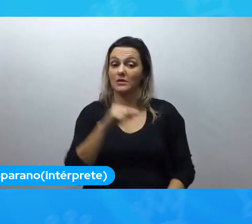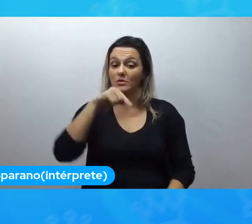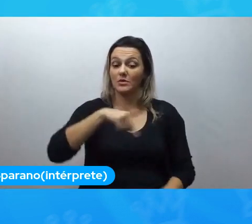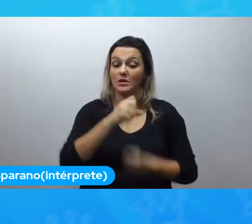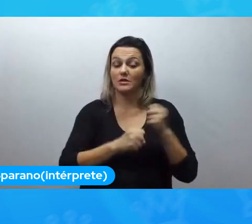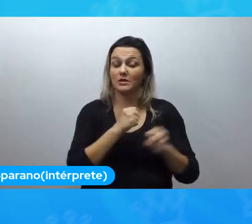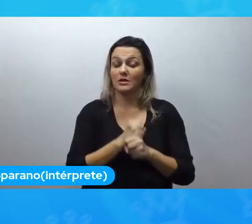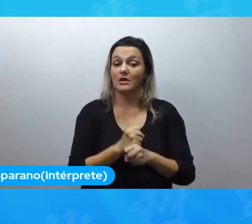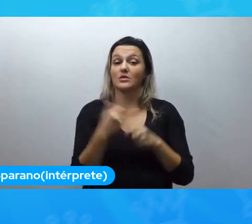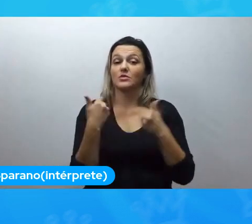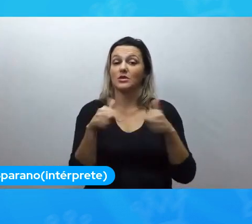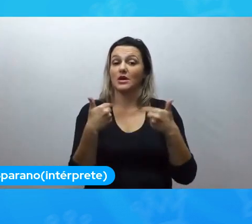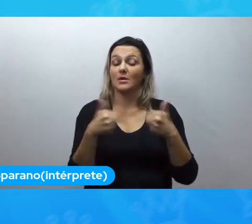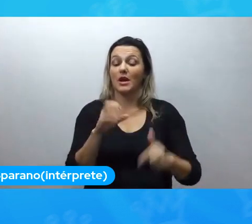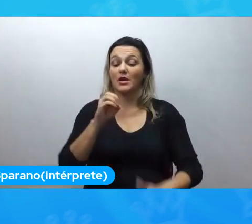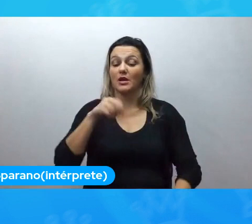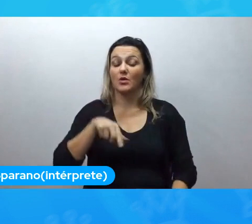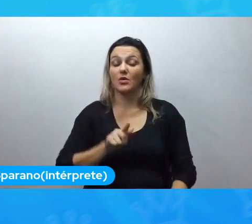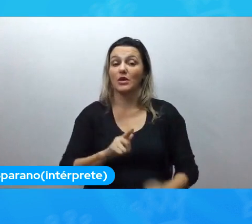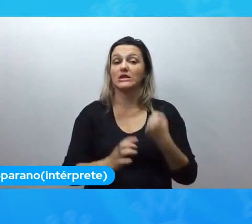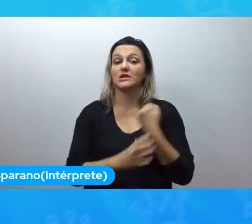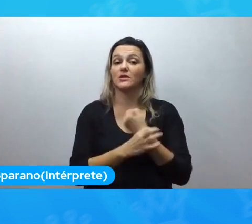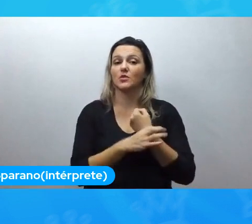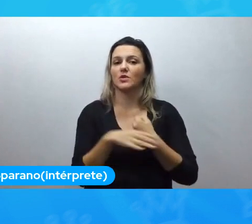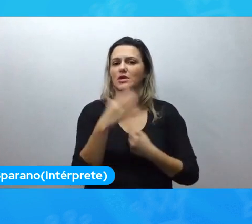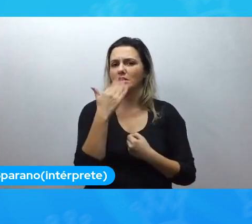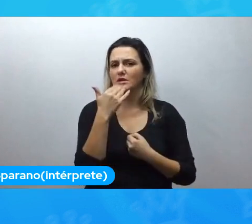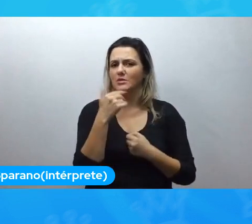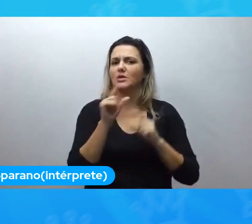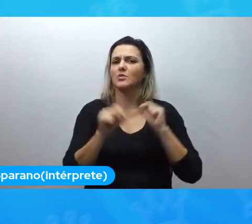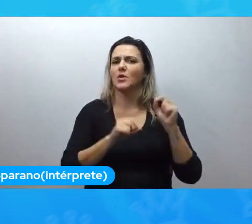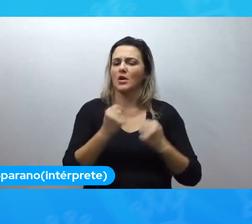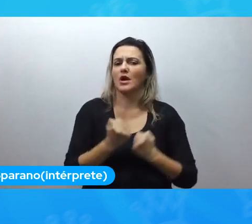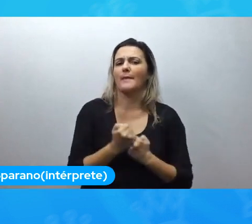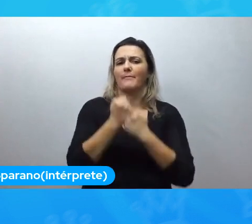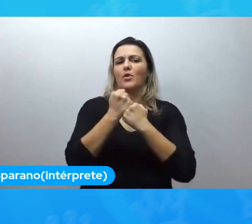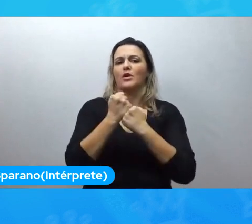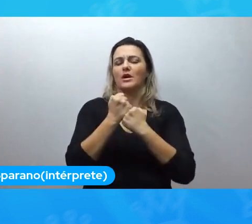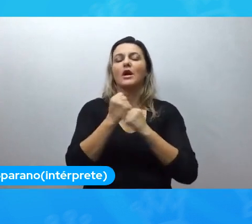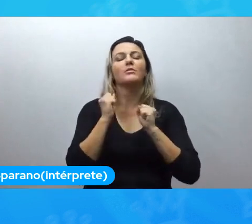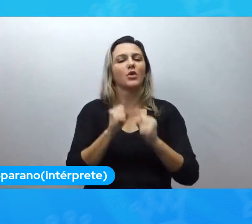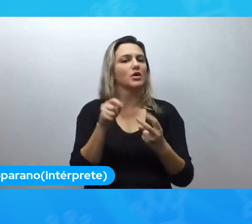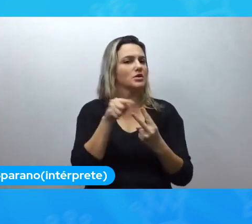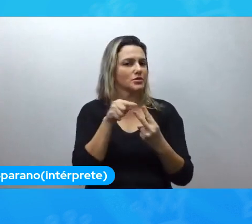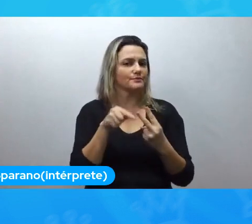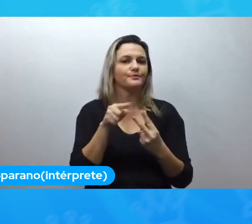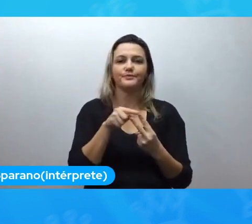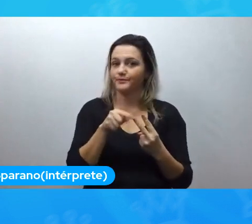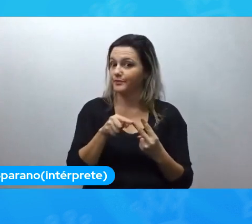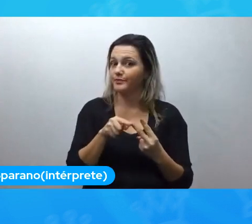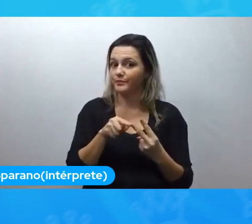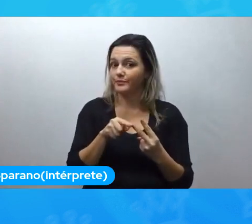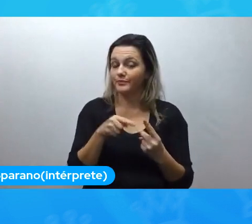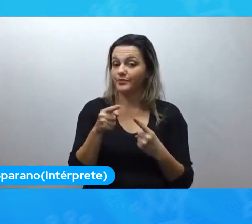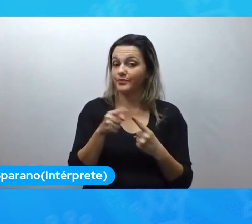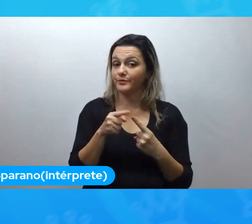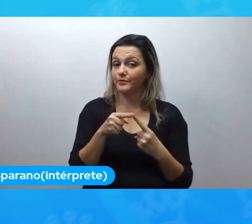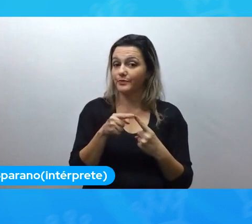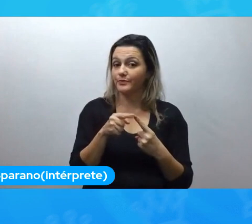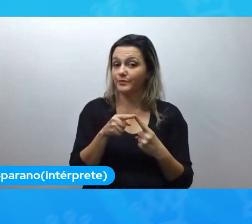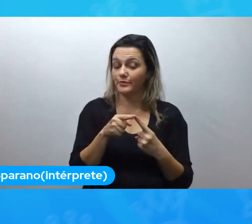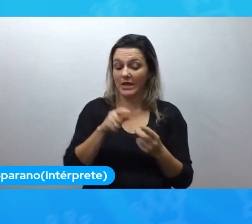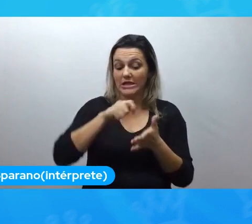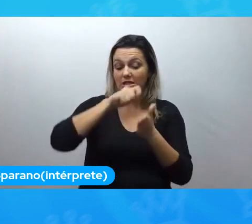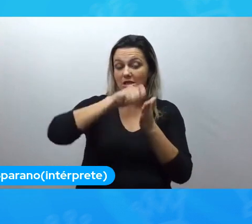trabalha com segurança alimentar, para apoiar. Então você pode fazer isso de duas maneiras. Você pode, primeiro, se